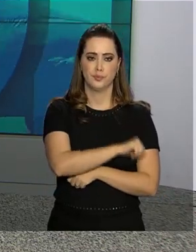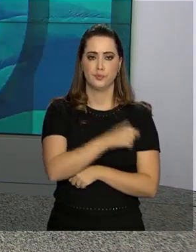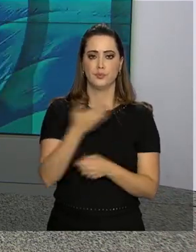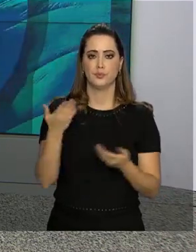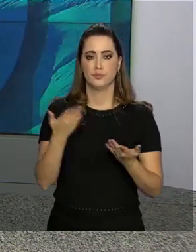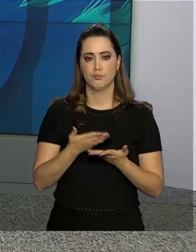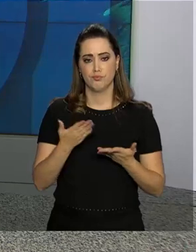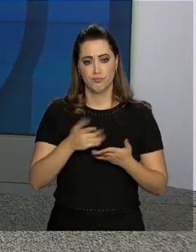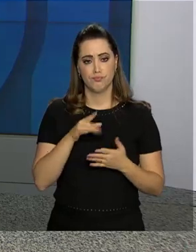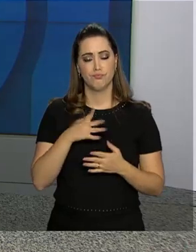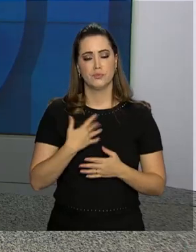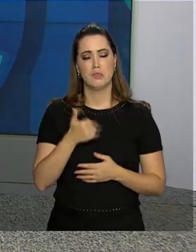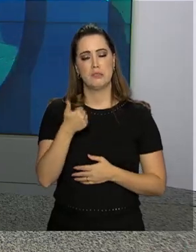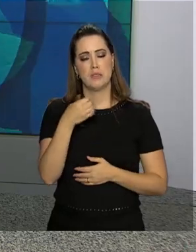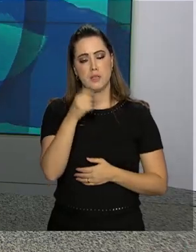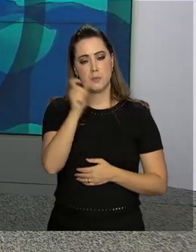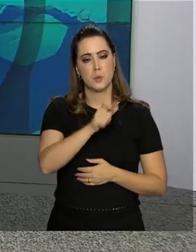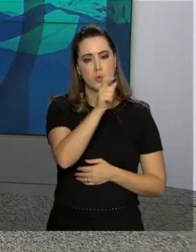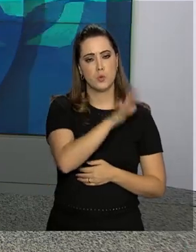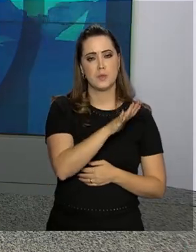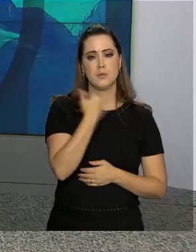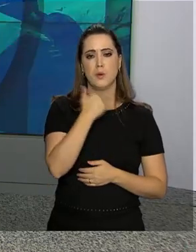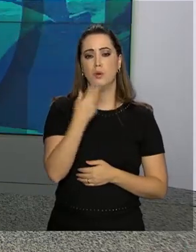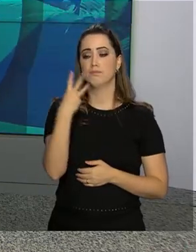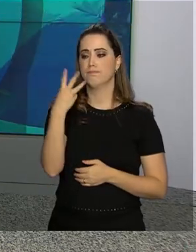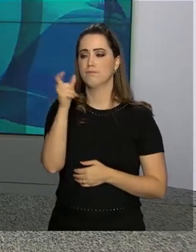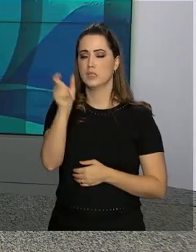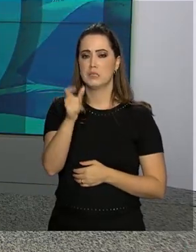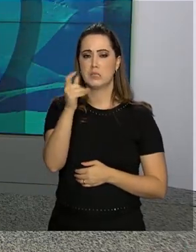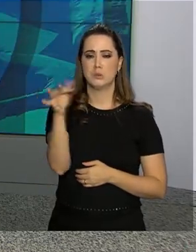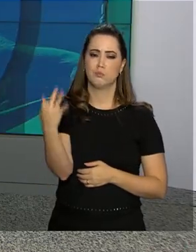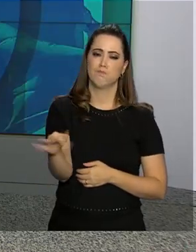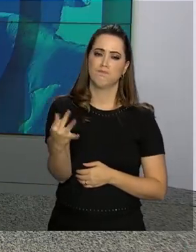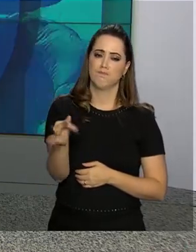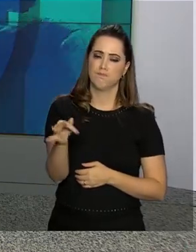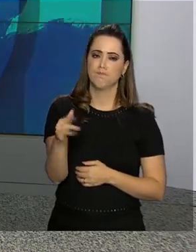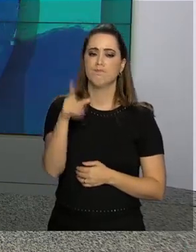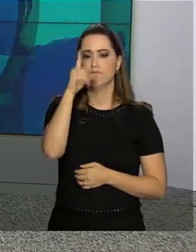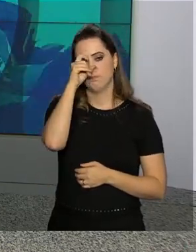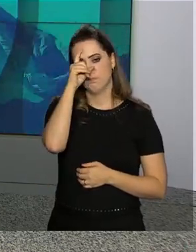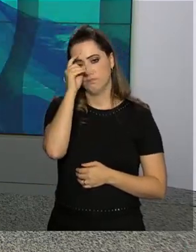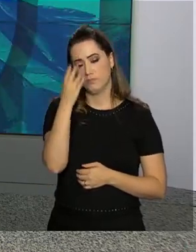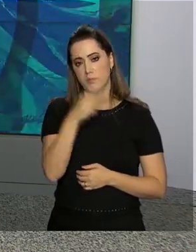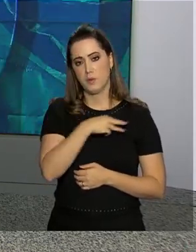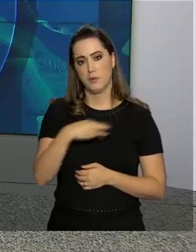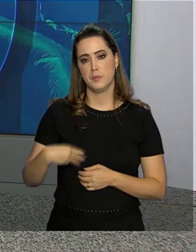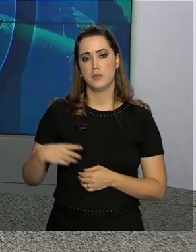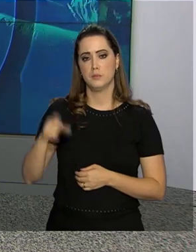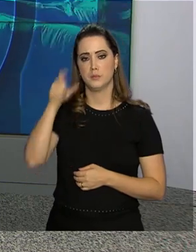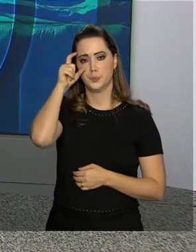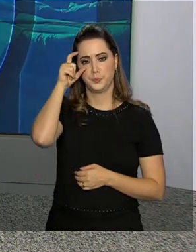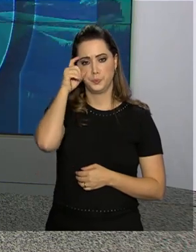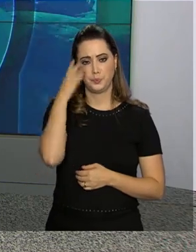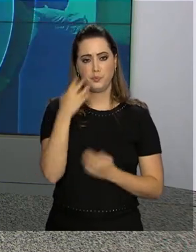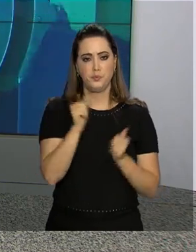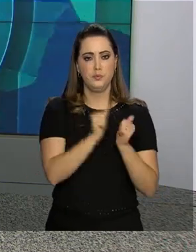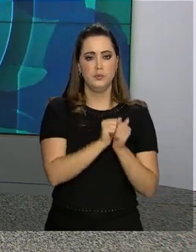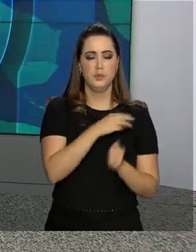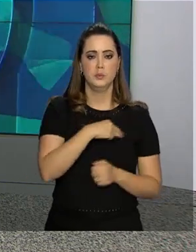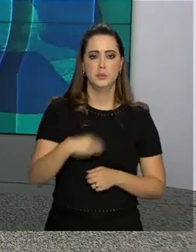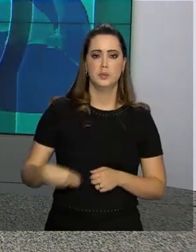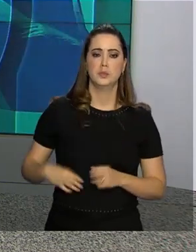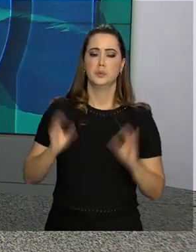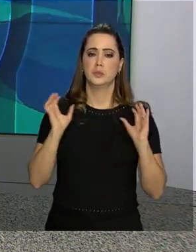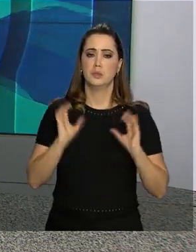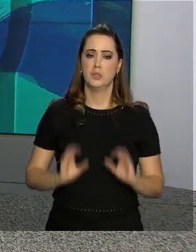madrugada de hoje, deixou 10 mortos e 3 feridos estão internados. A ministra dos Direitos Humanos e o ministro da